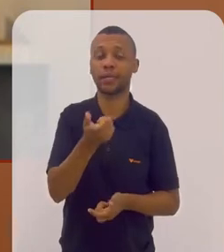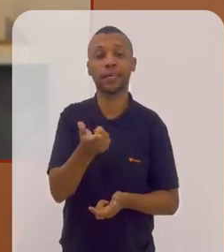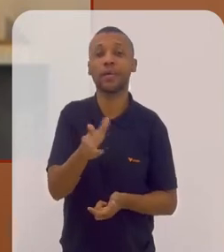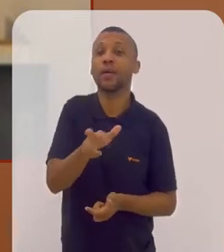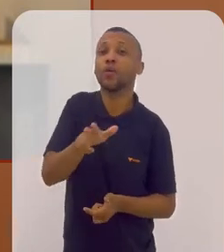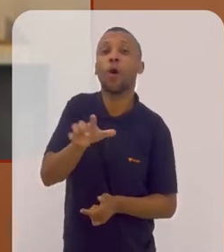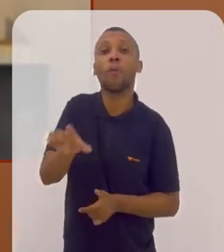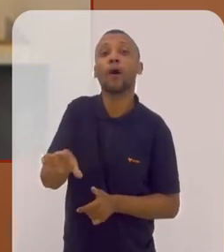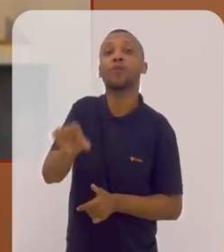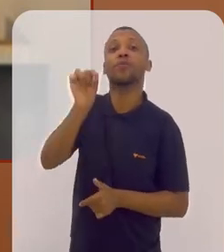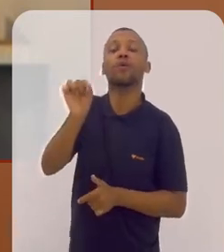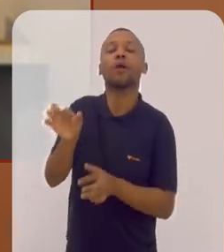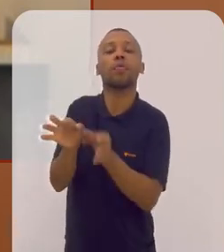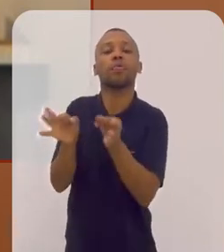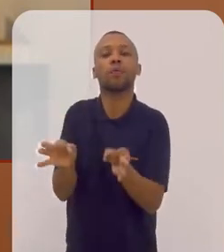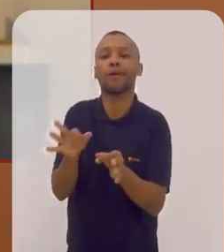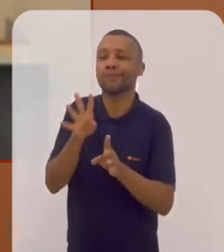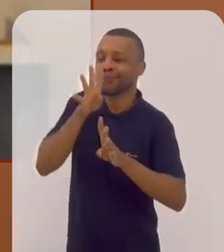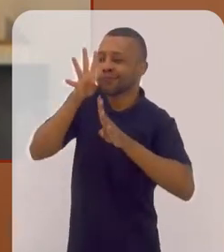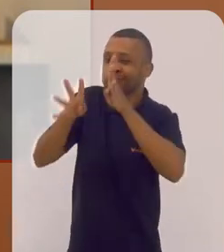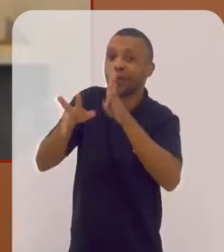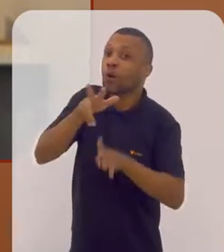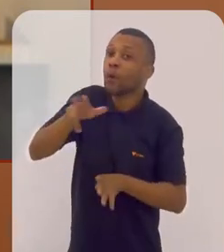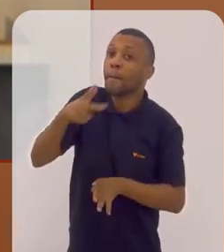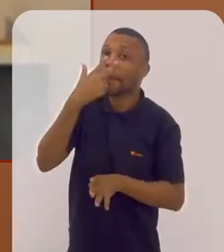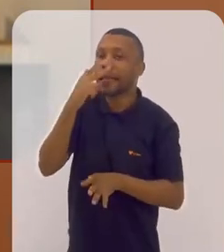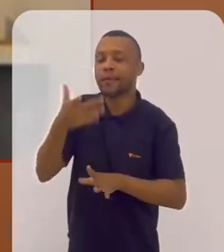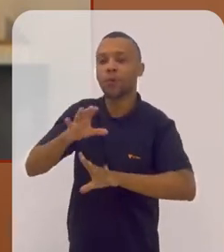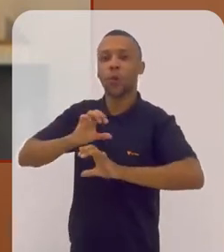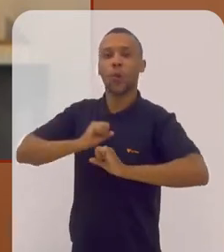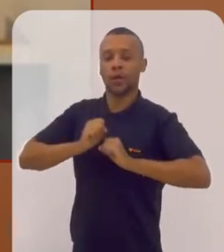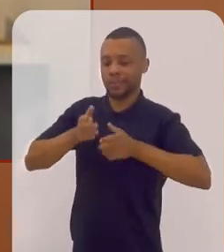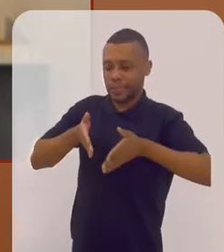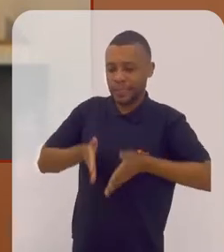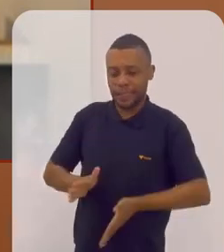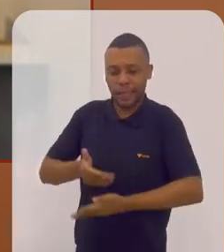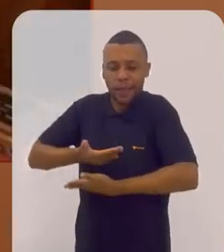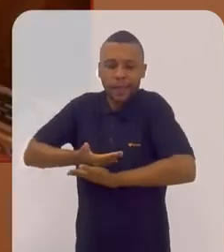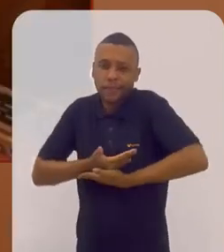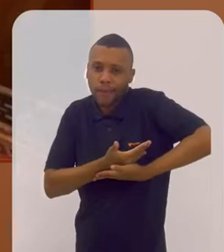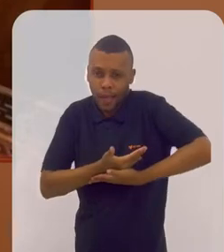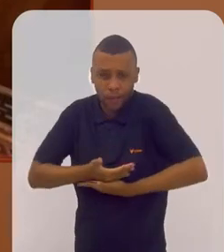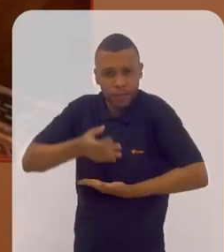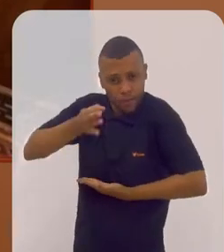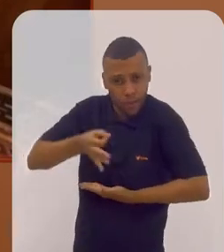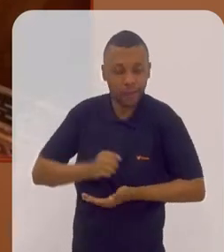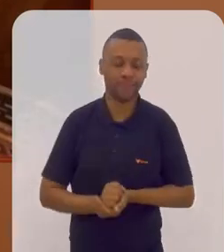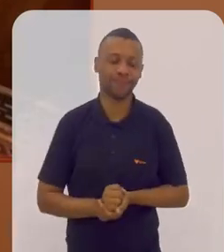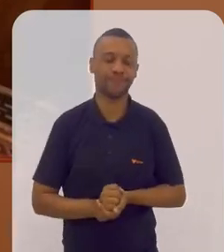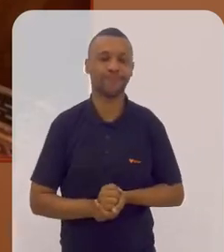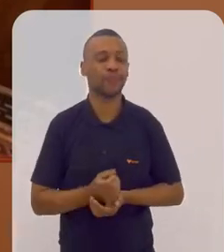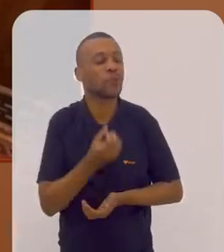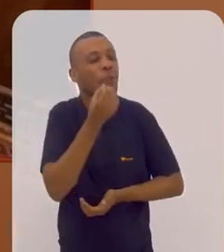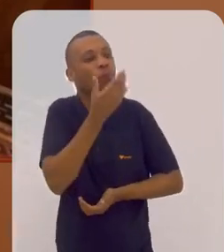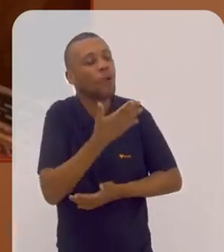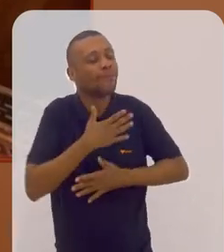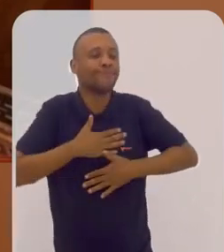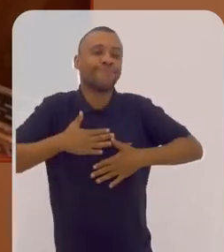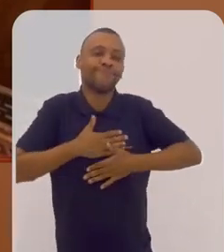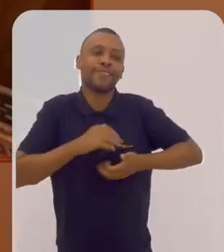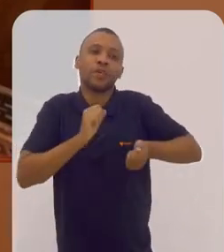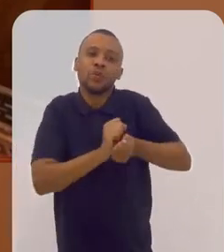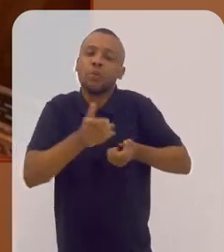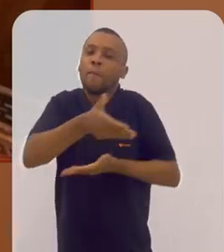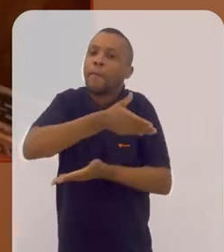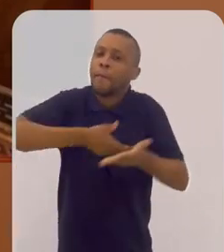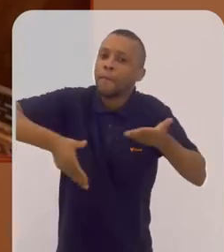não é uma escolha simplesmente, é uma coisa que vem um pouco de berço também, né? Muito bom estar falando com você e com todos